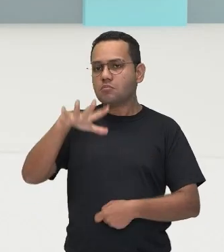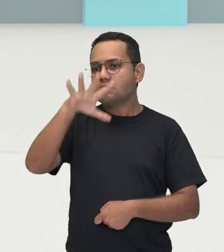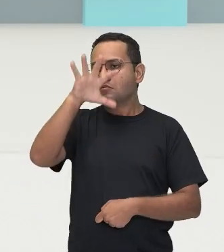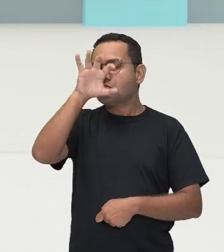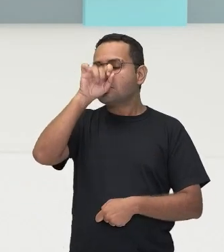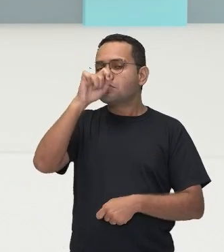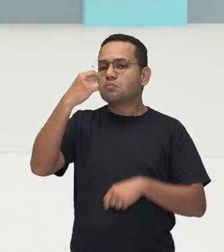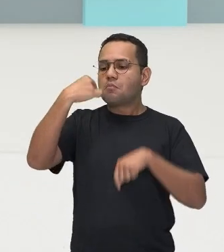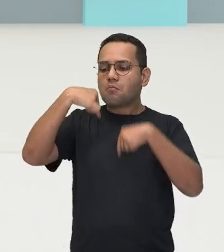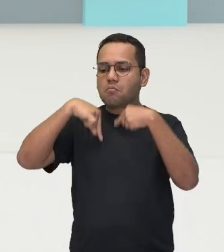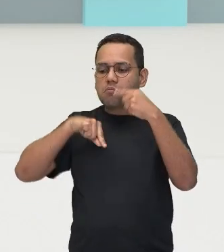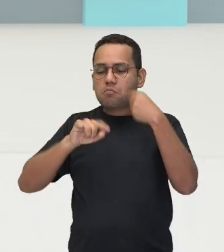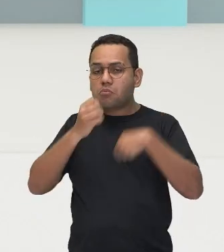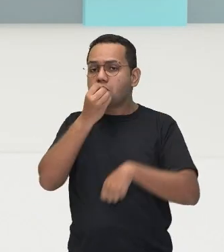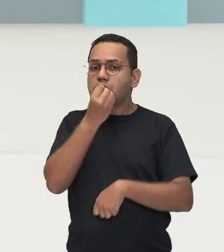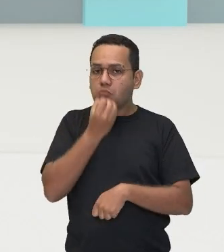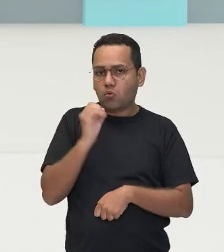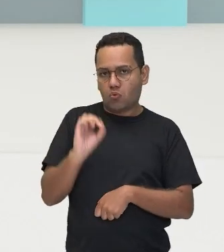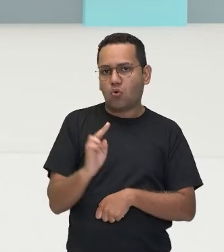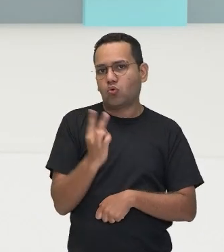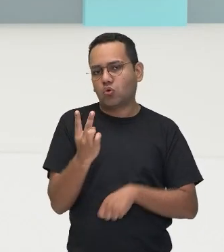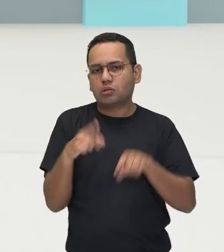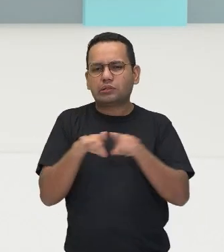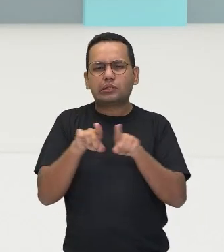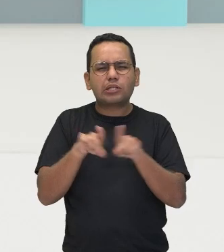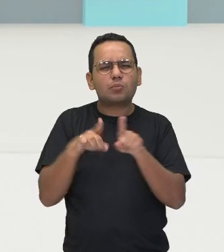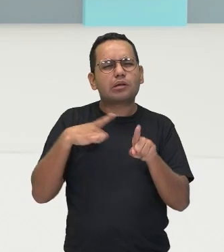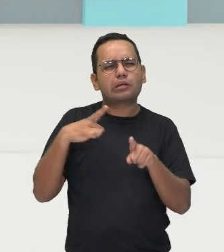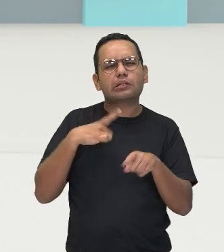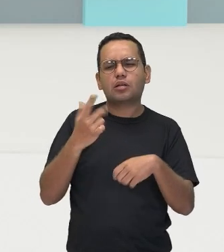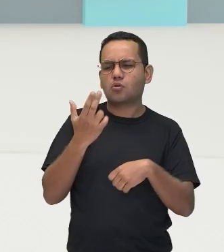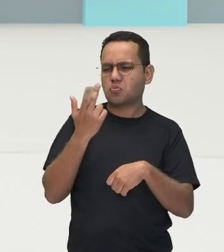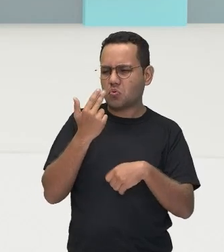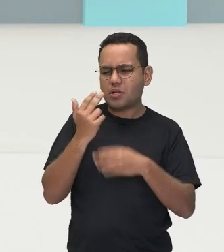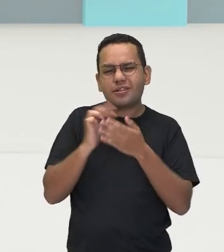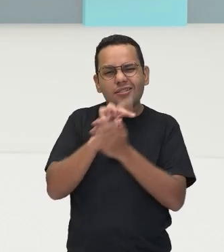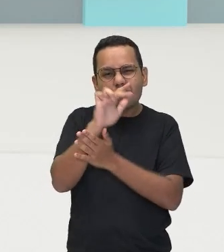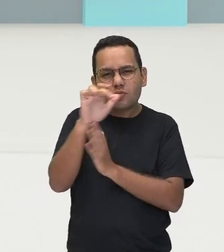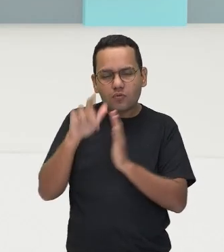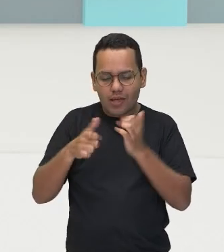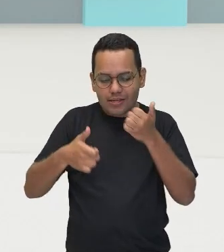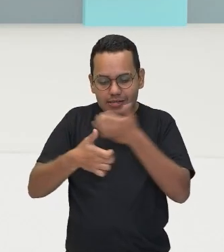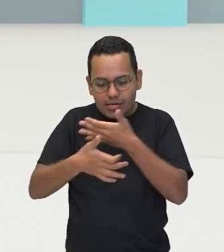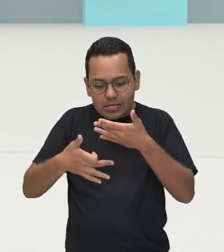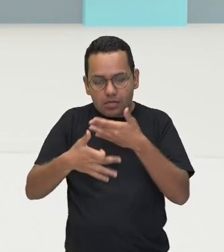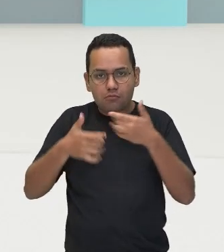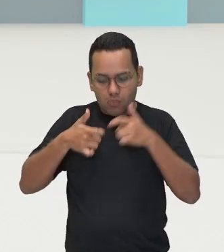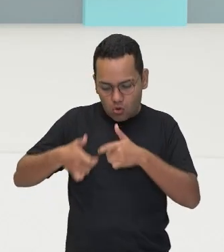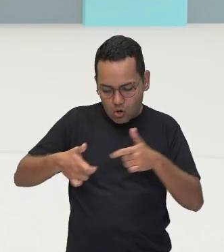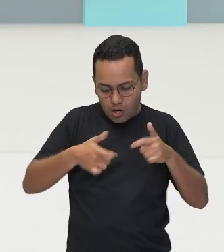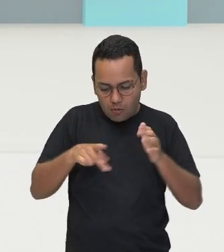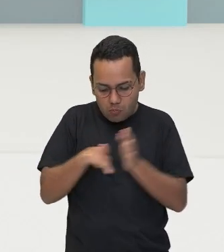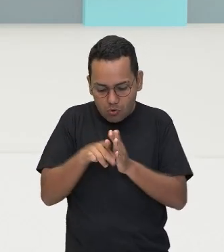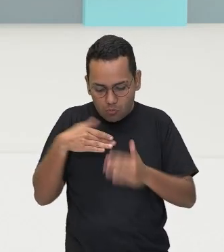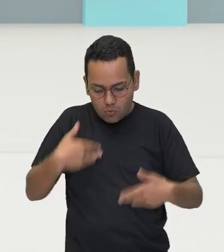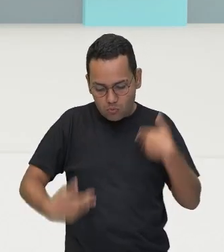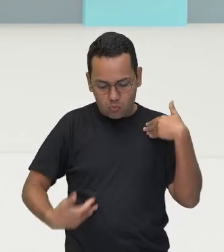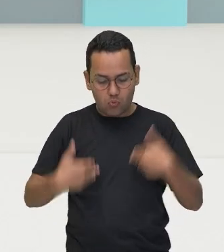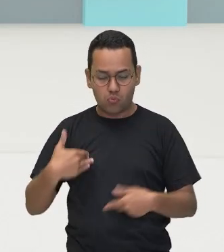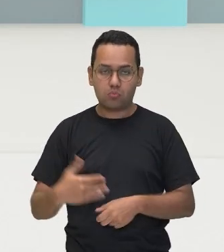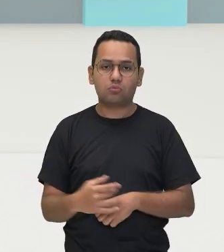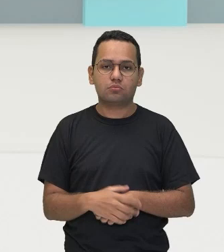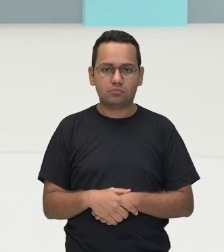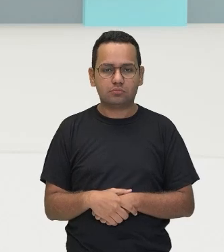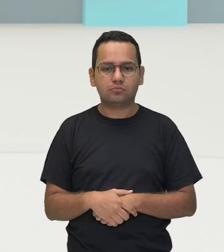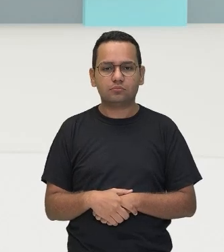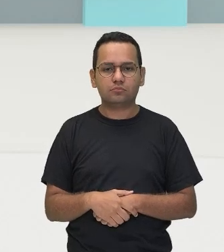e nutrientes para os mais diversos tecidos do corpo humano. Quando ele fala em tecido do corpo